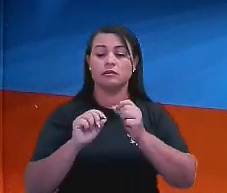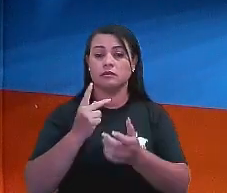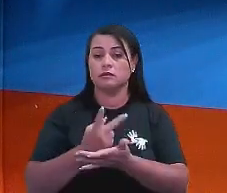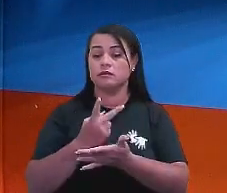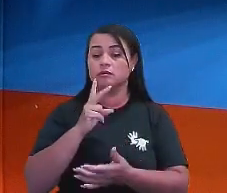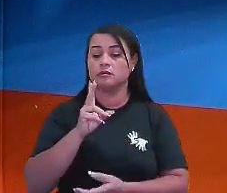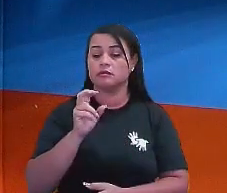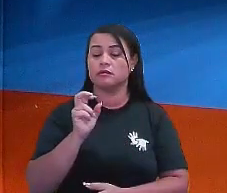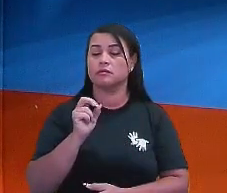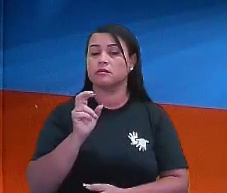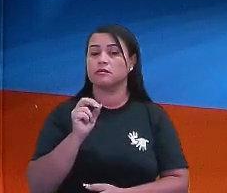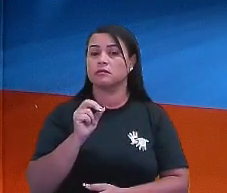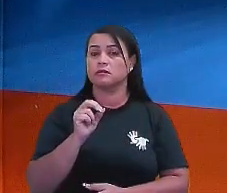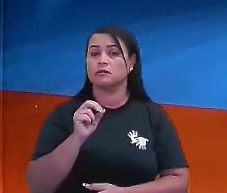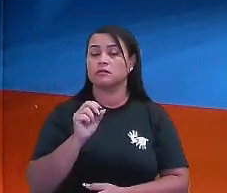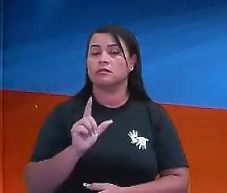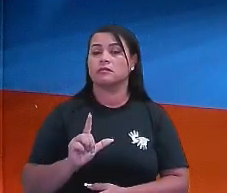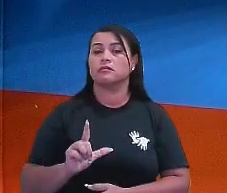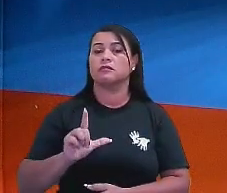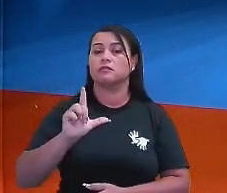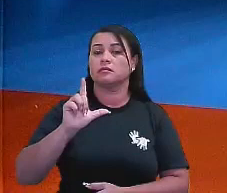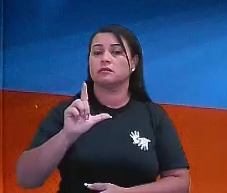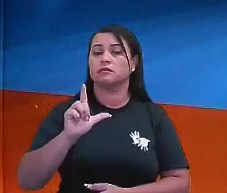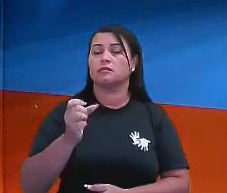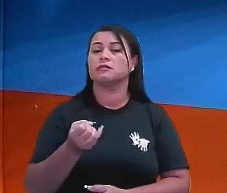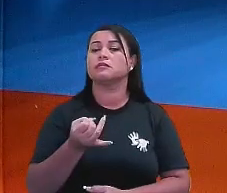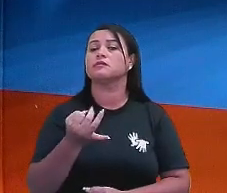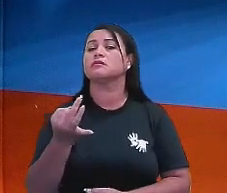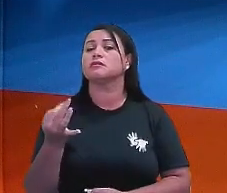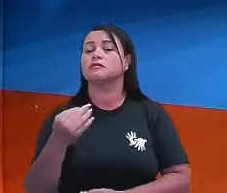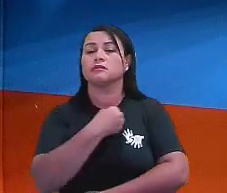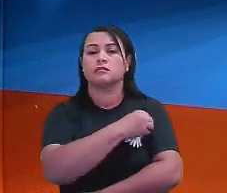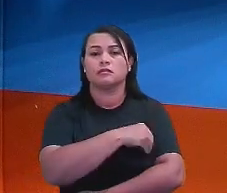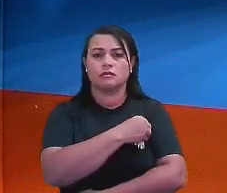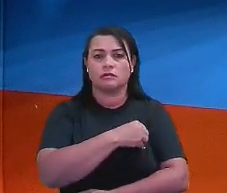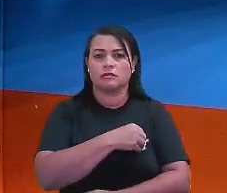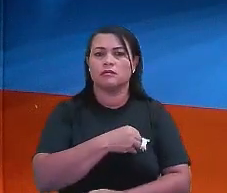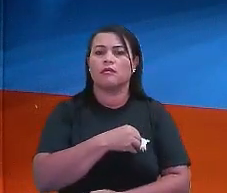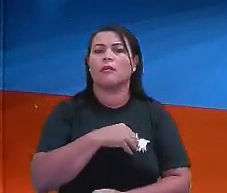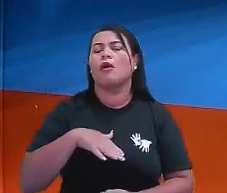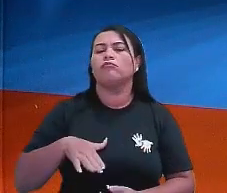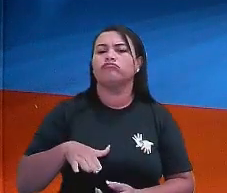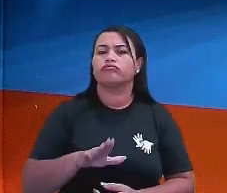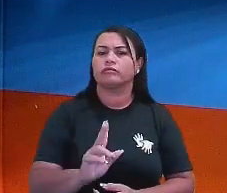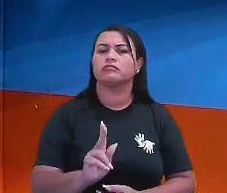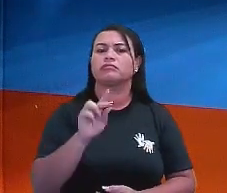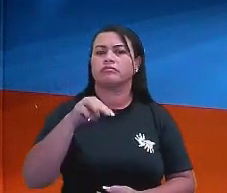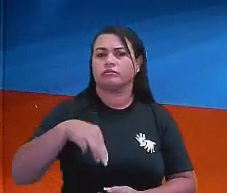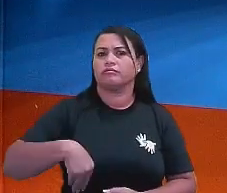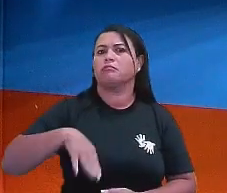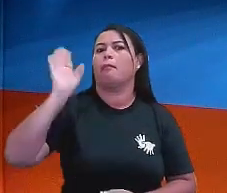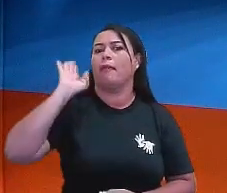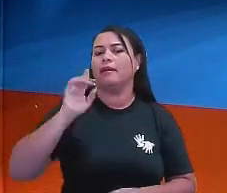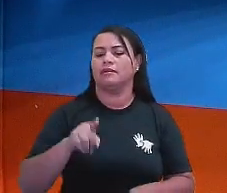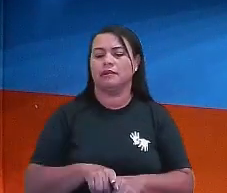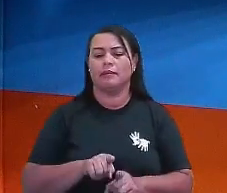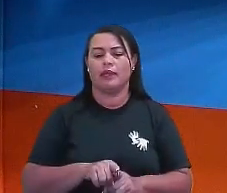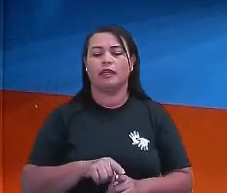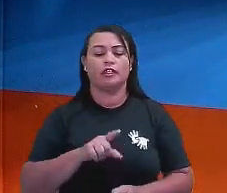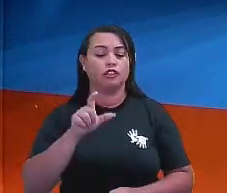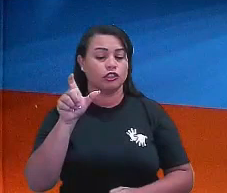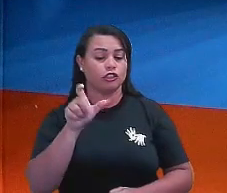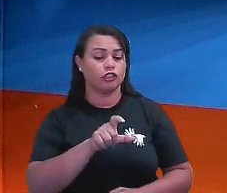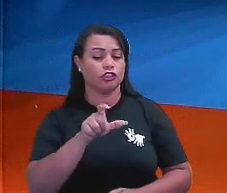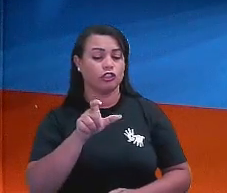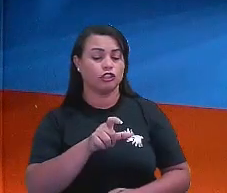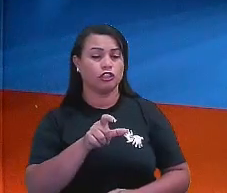com 50 litros de etanol, a minha quilometragem também vai aumentar. Então, seja X a